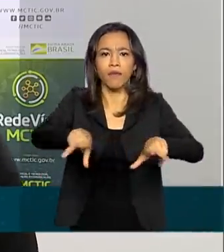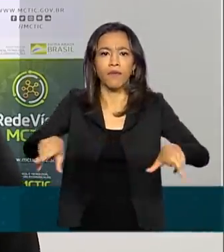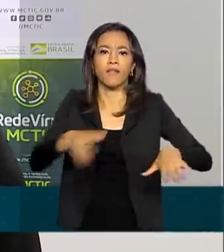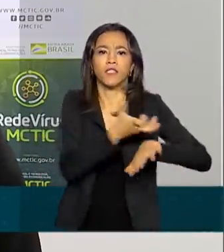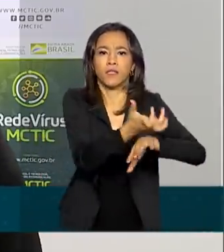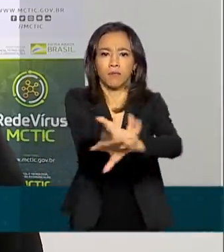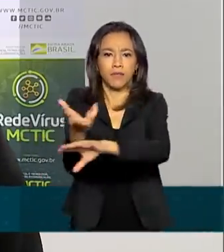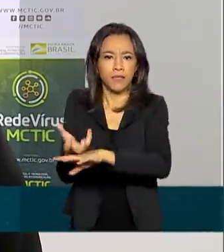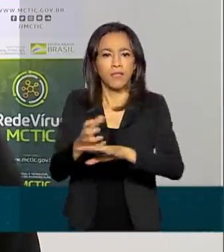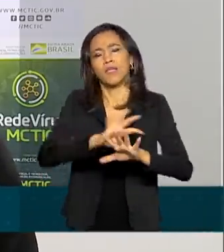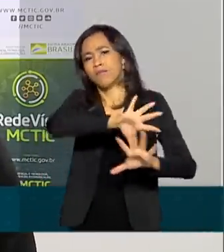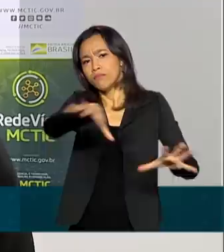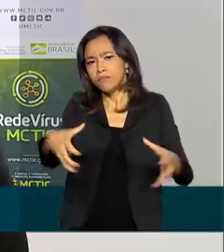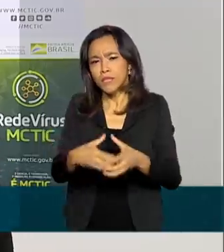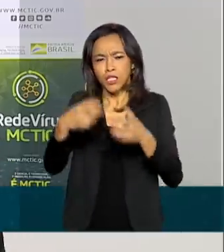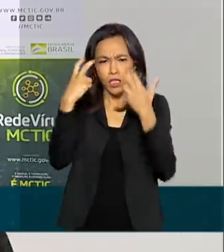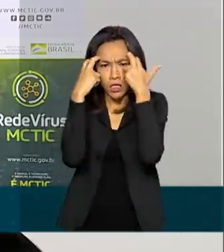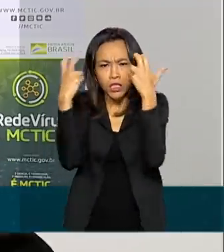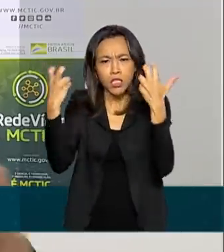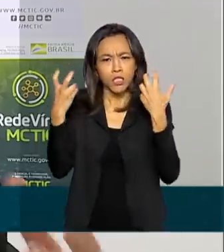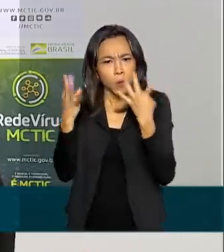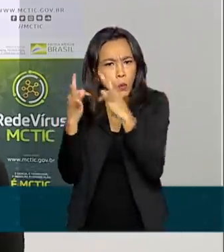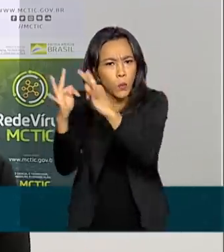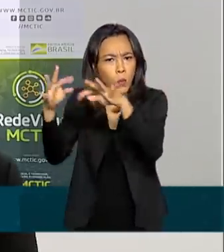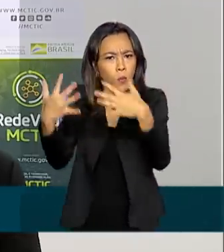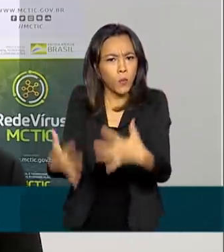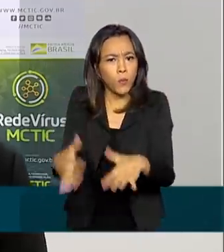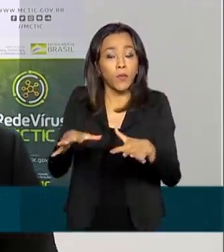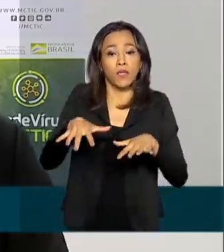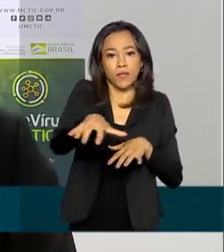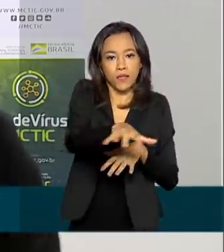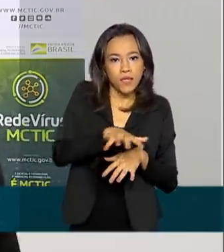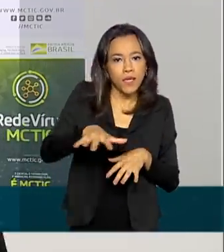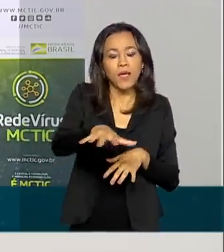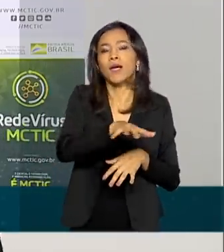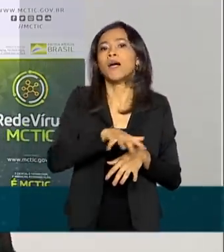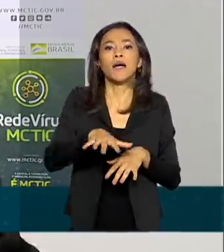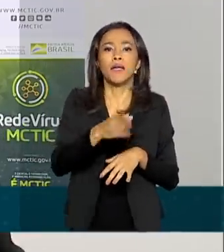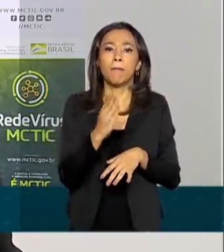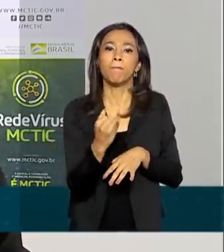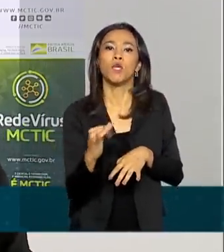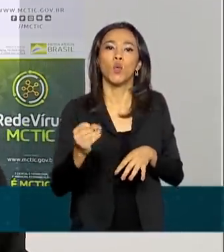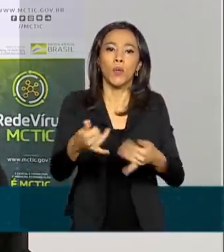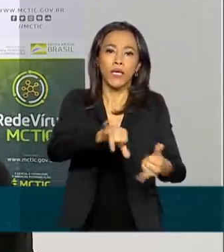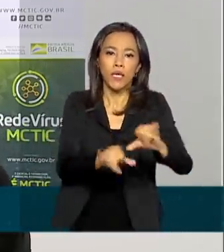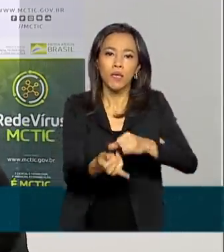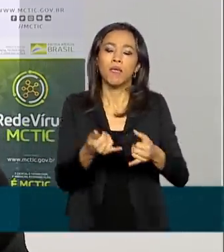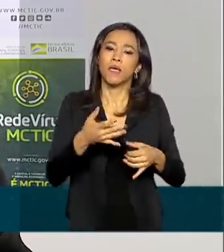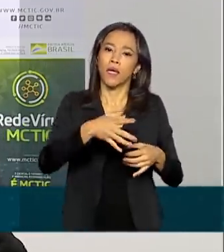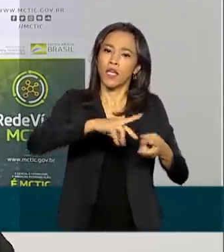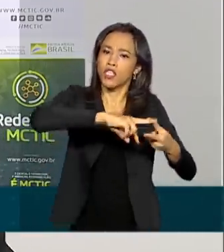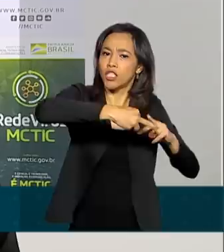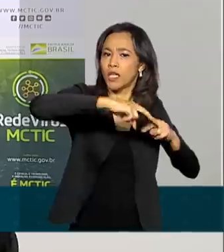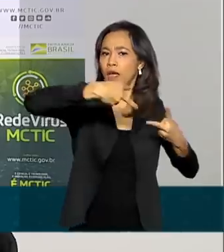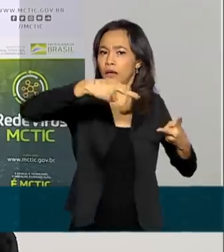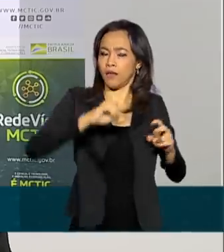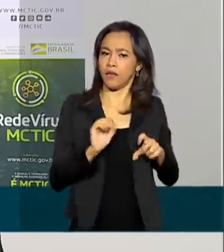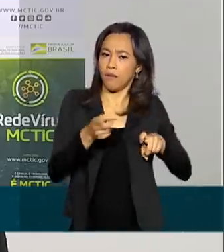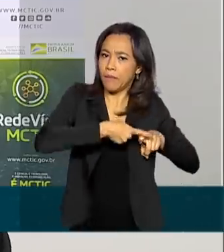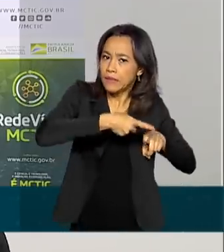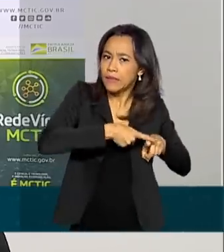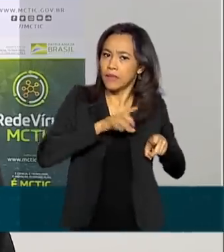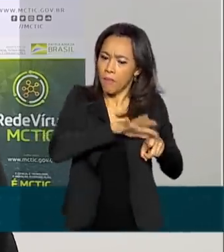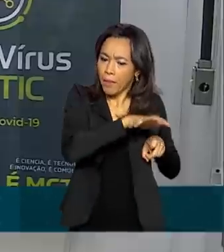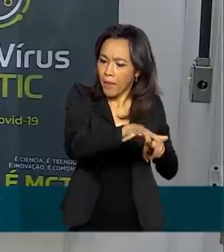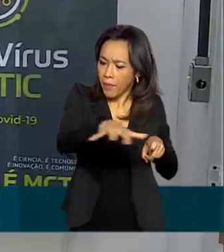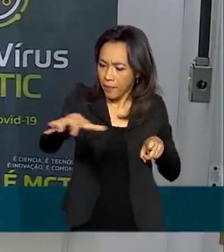desde pessoal de inteligência artificial até pessoal da área de bioquímica, genética, medicina e